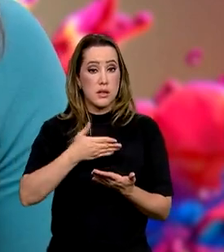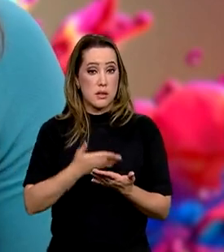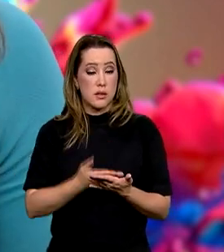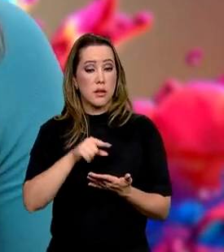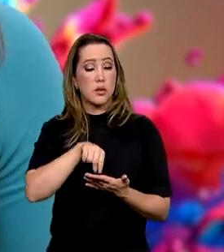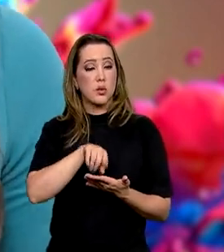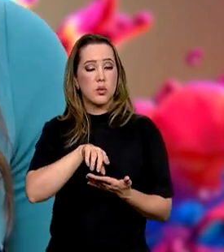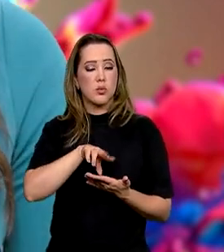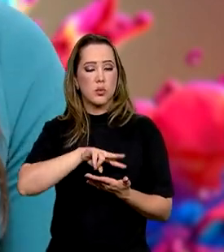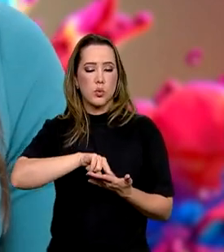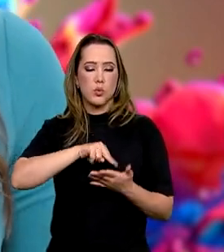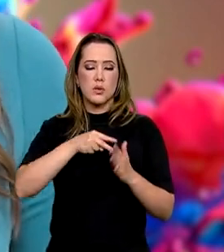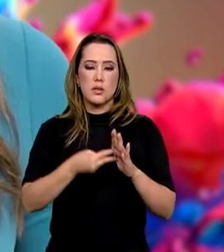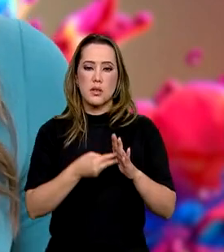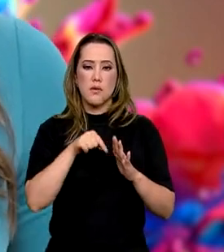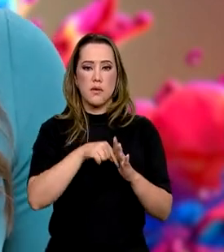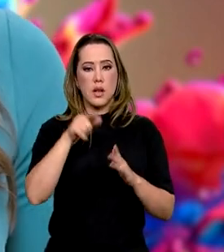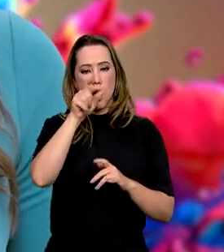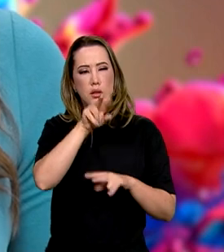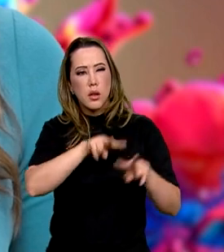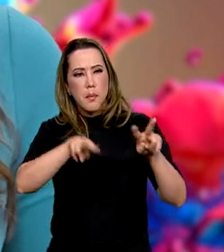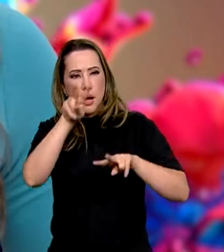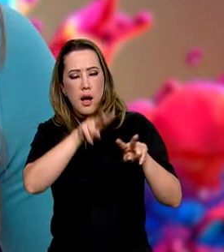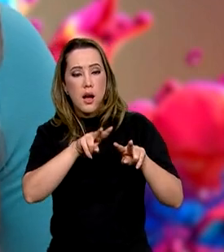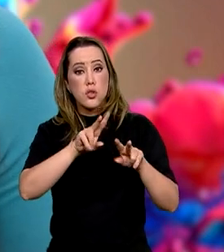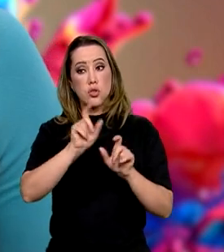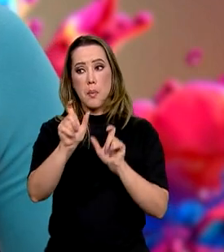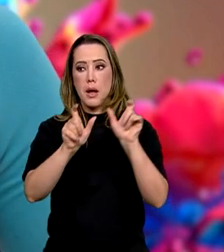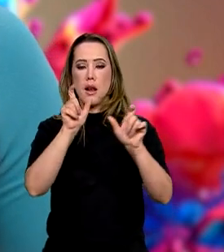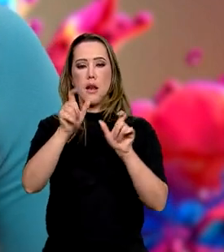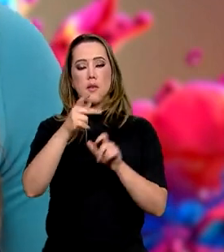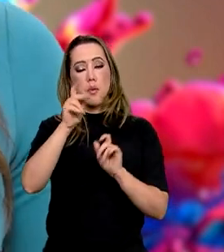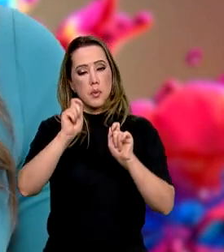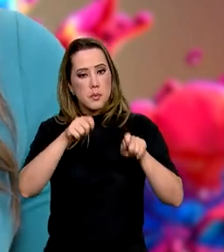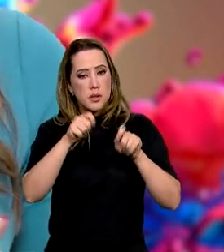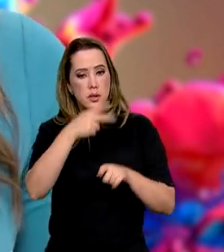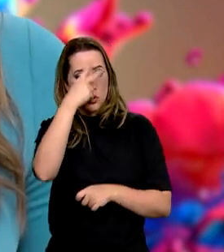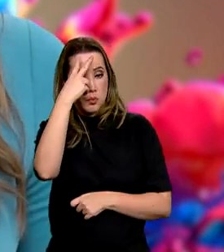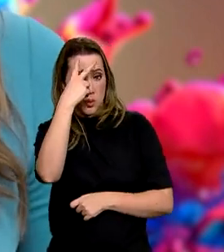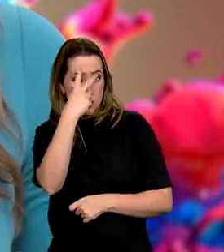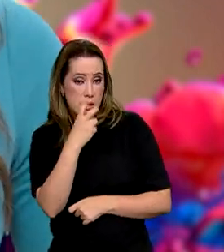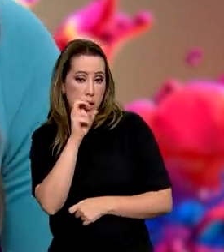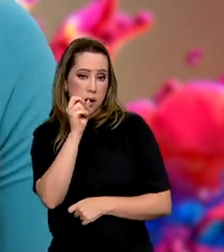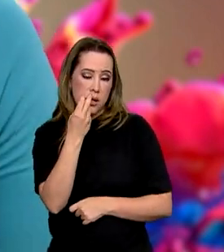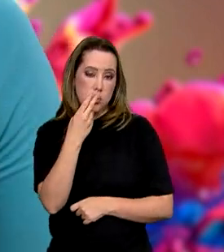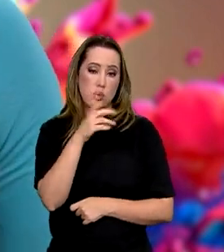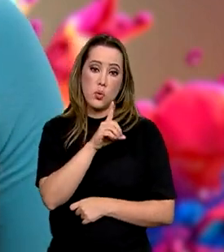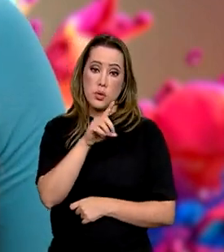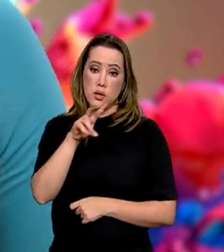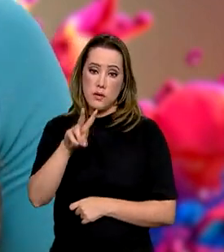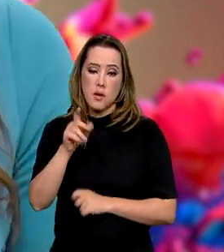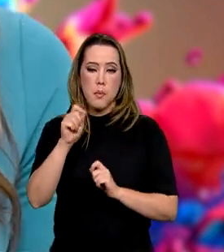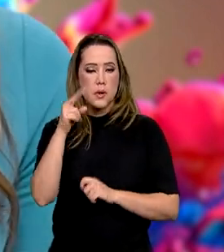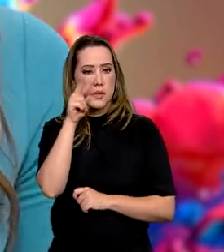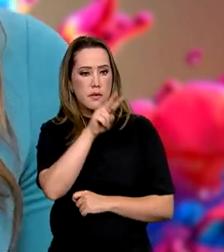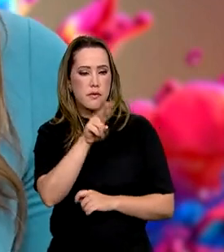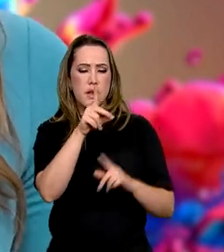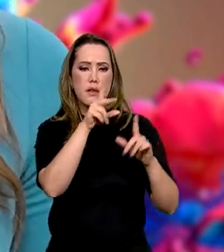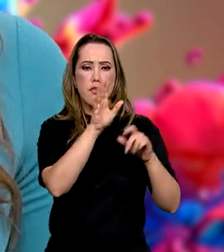em palavras, permitindo que pessoas cegas ou com baixa visão tenham acesso a cenas de um filme,